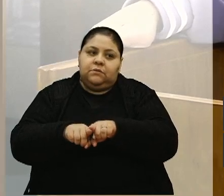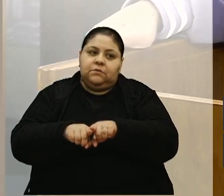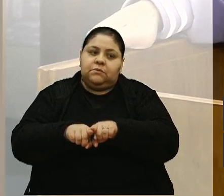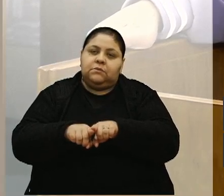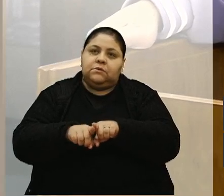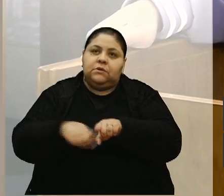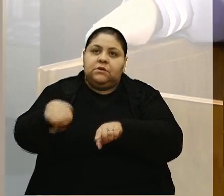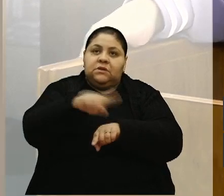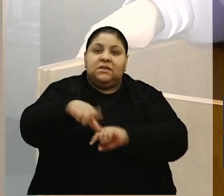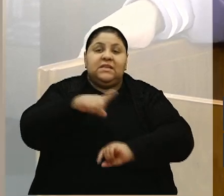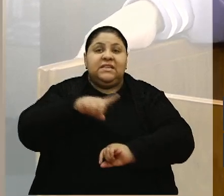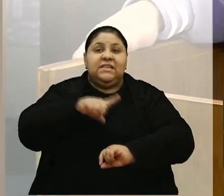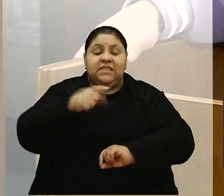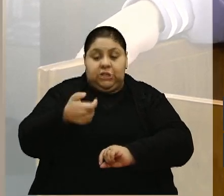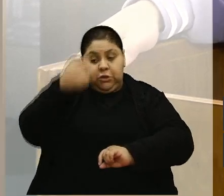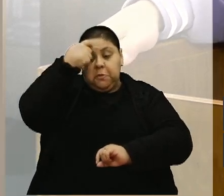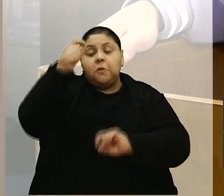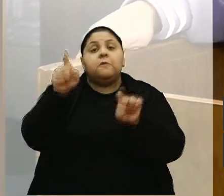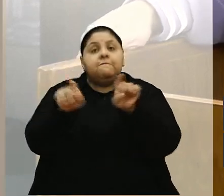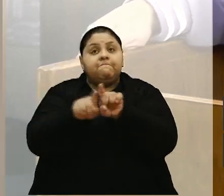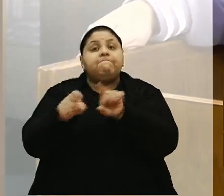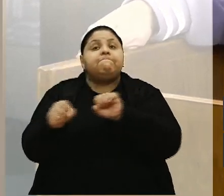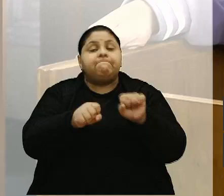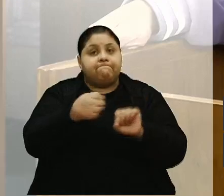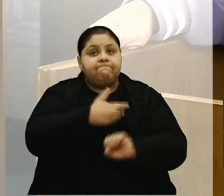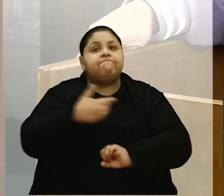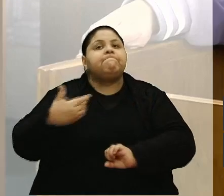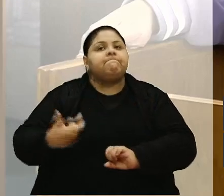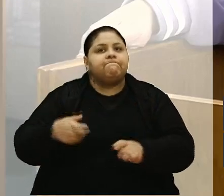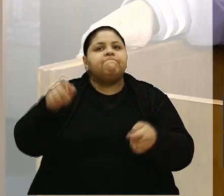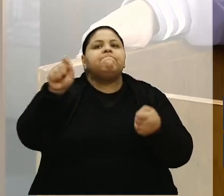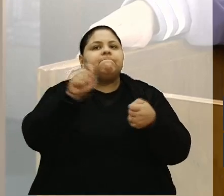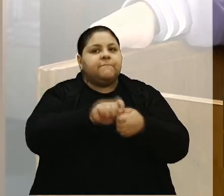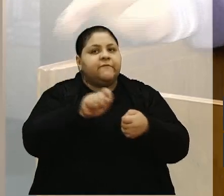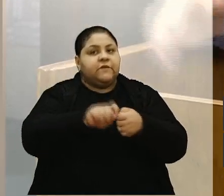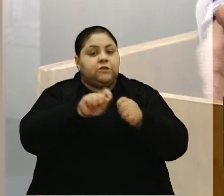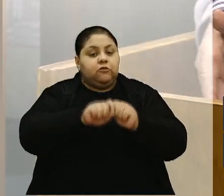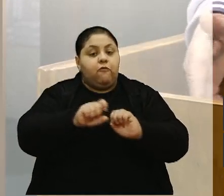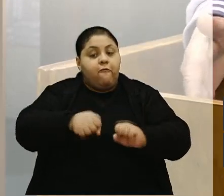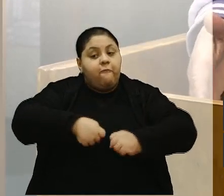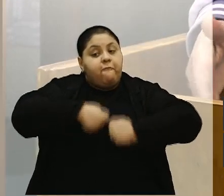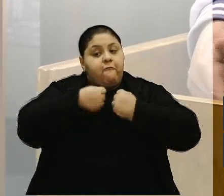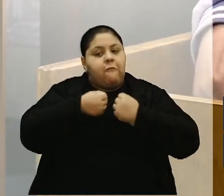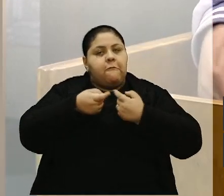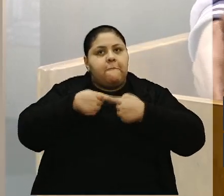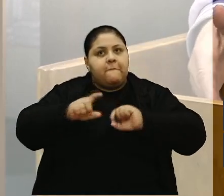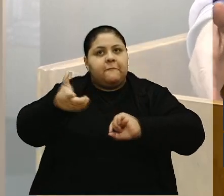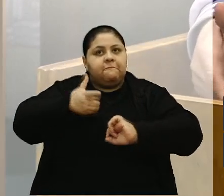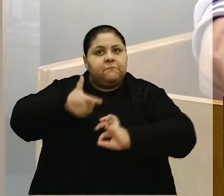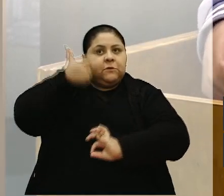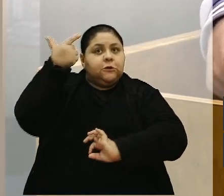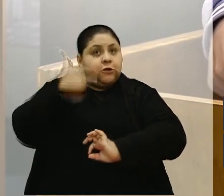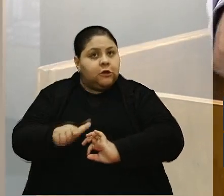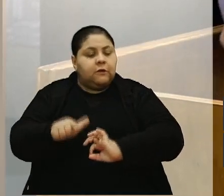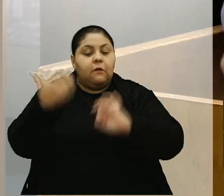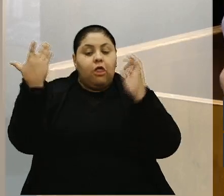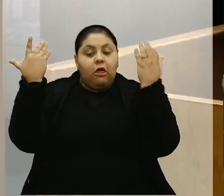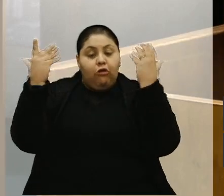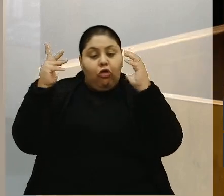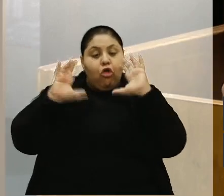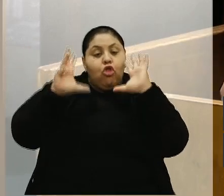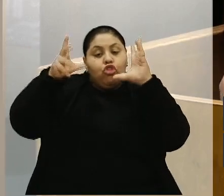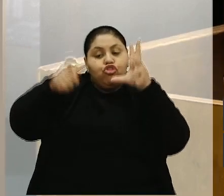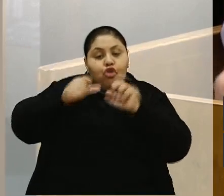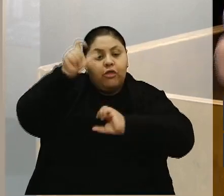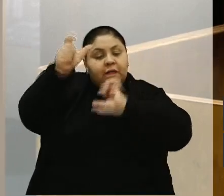Então, a gente tem conhecimento, sim, o poder público está fazendo o seu esforço. mas eu queria novamente parabenizar todas aquelas